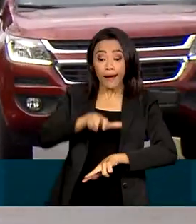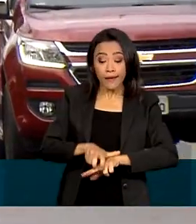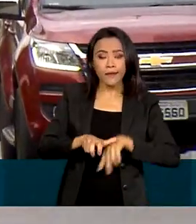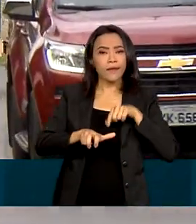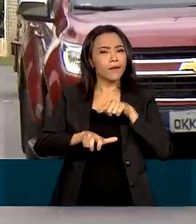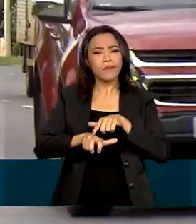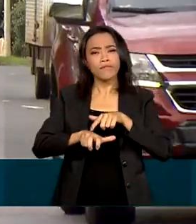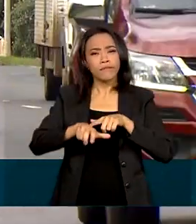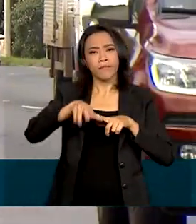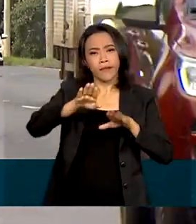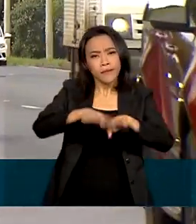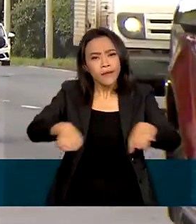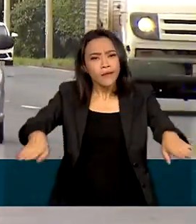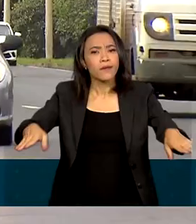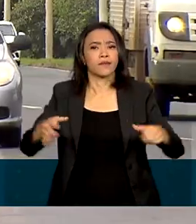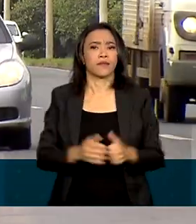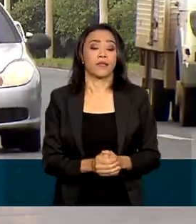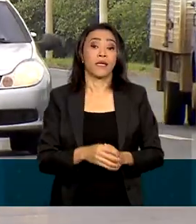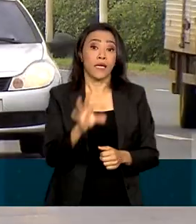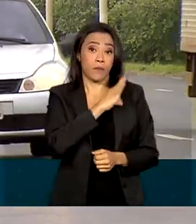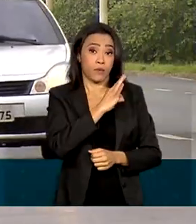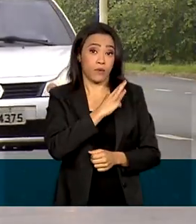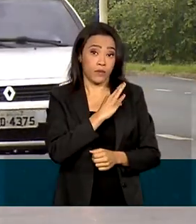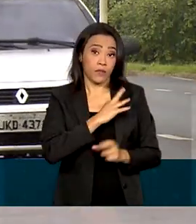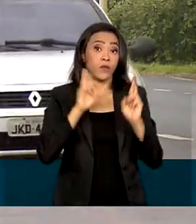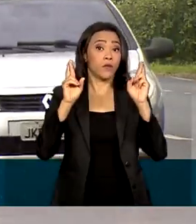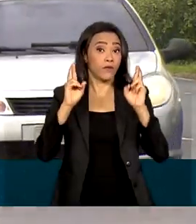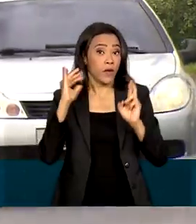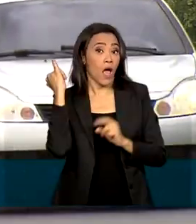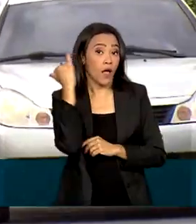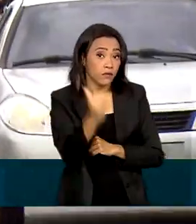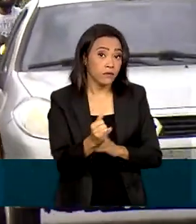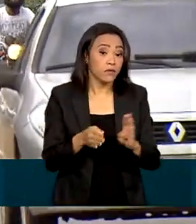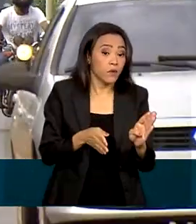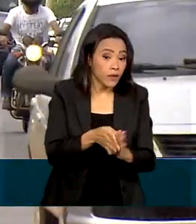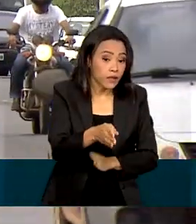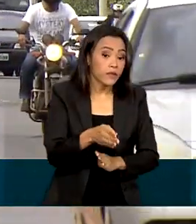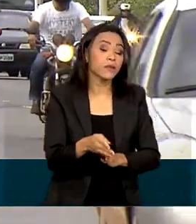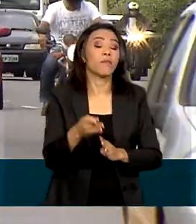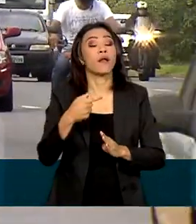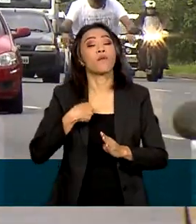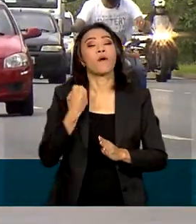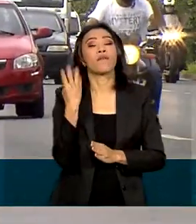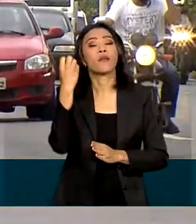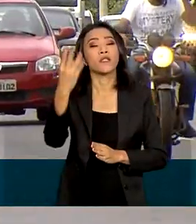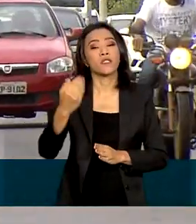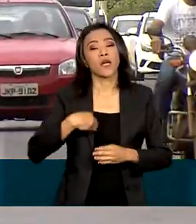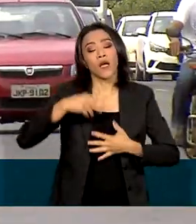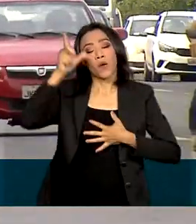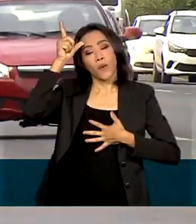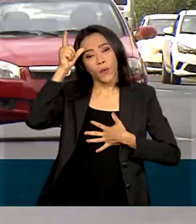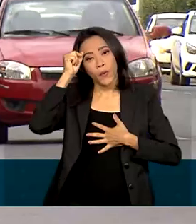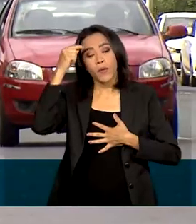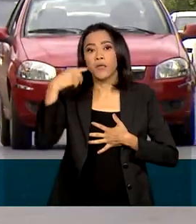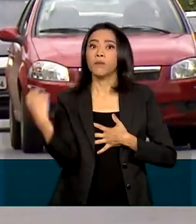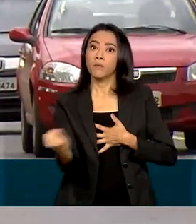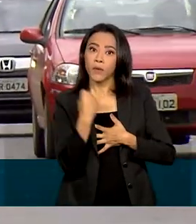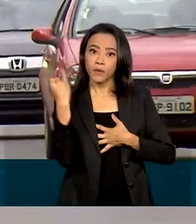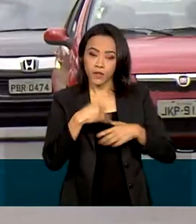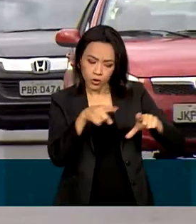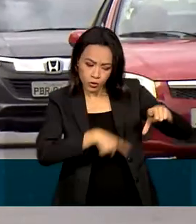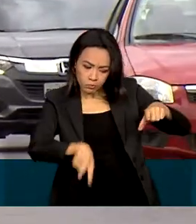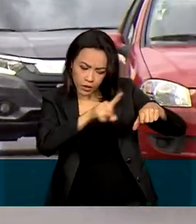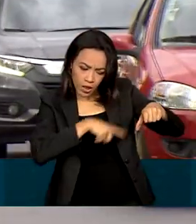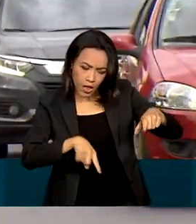crianças. E a Polícia Rodoviária Federal dá algumas dicas para ter uma viagem mais tranquila. É importante fazer uma vistoria nos pneus,